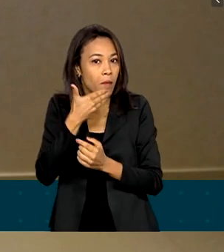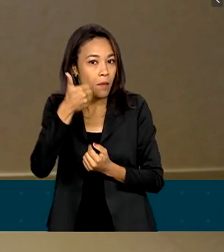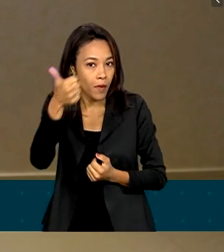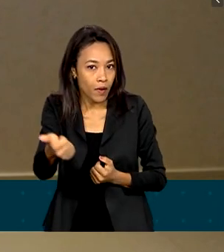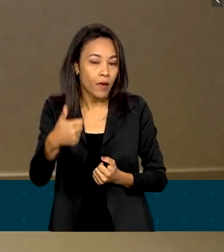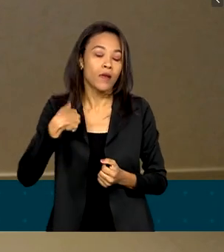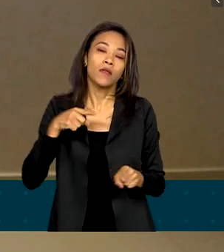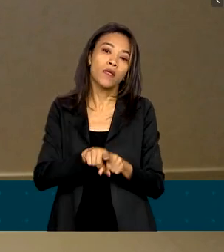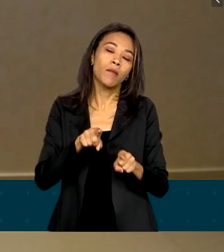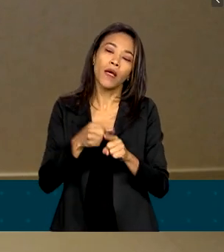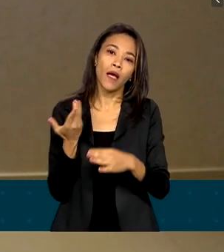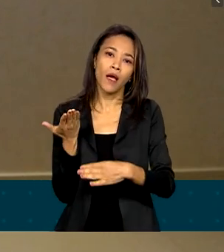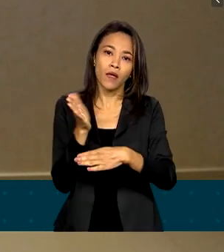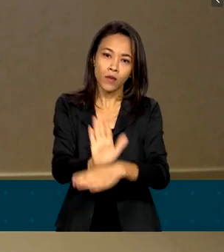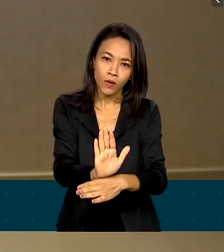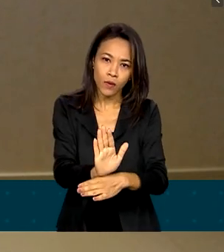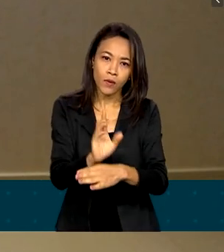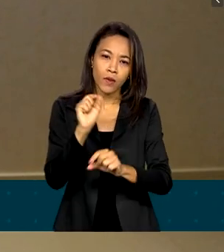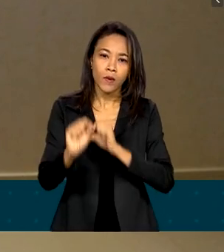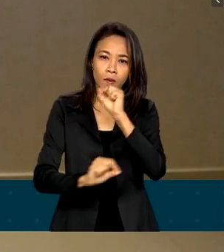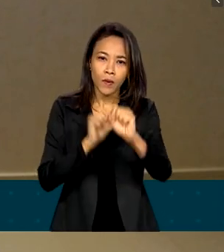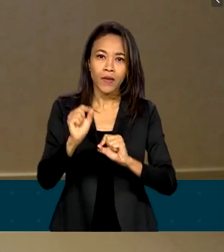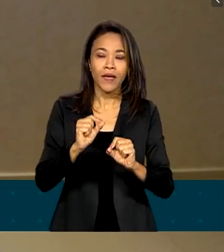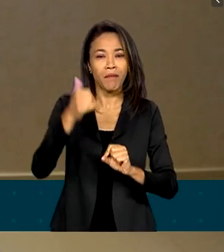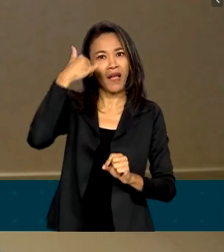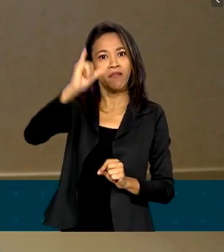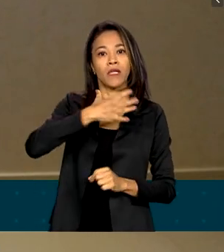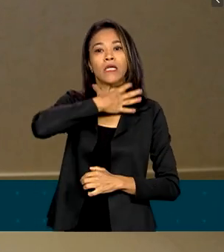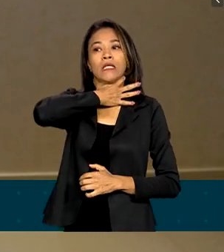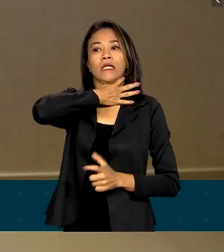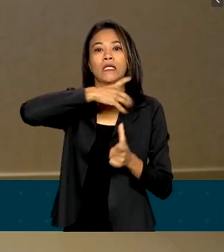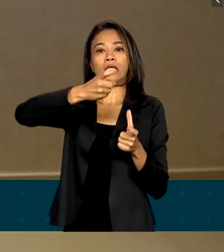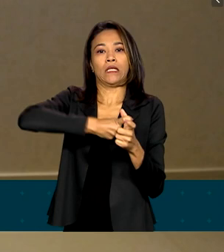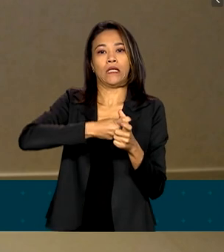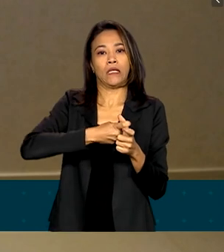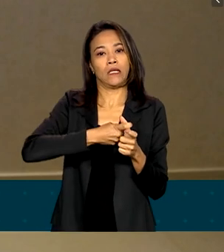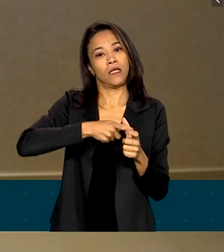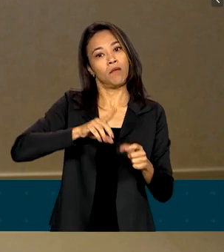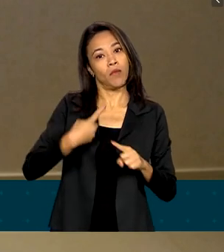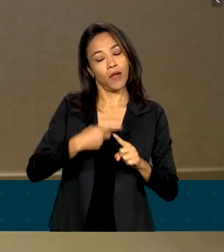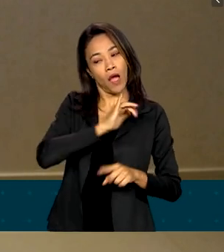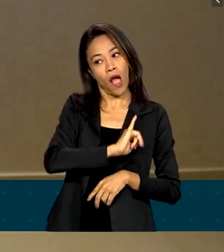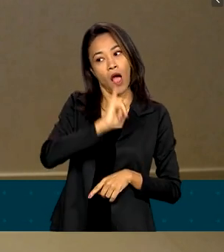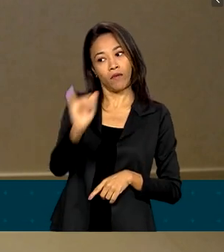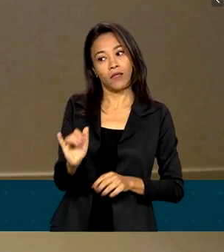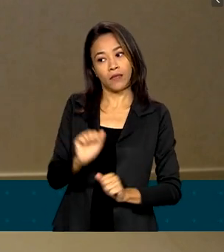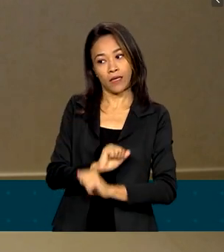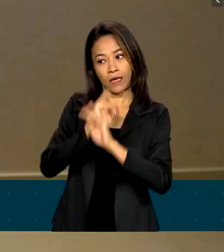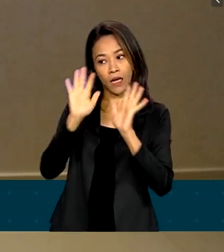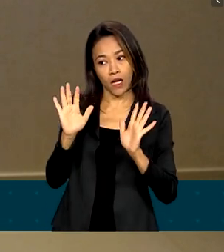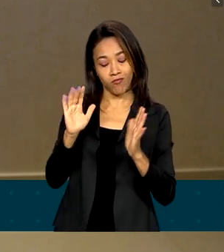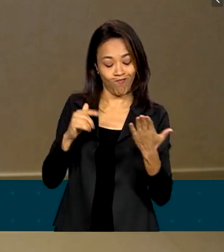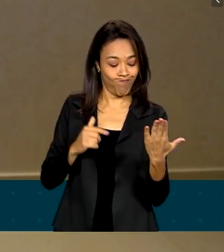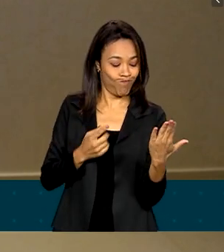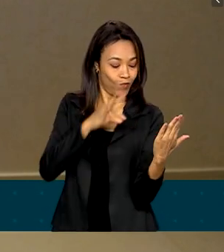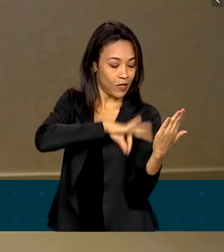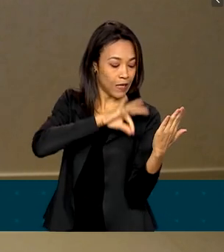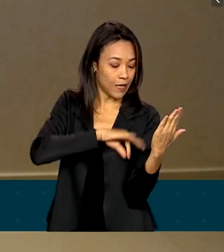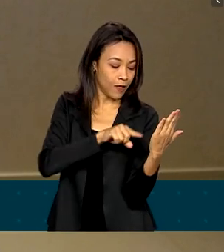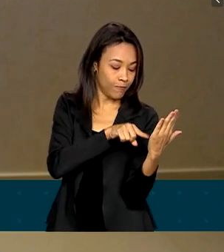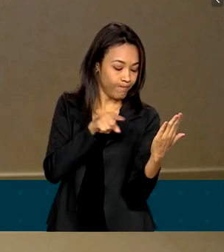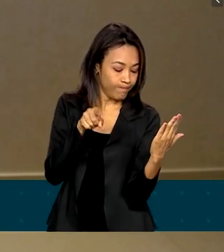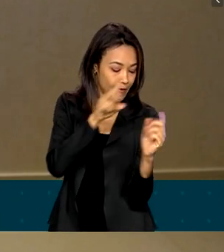contribuindo também para a prevenção do próprio superendividamento, ao sinalizar de modo claro se há espaço no orçamento